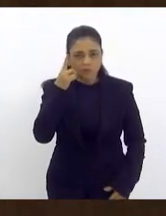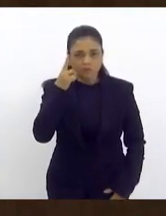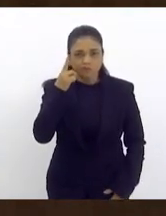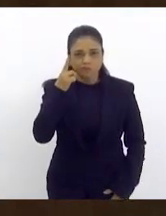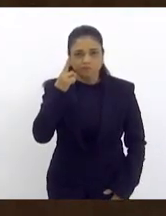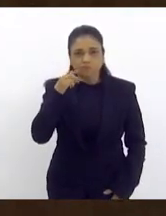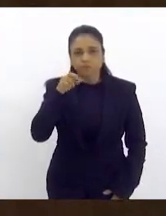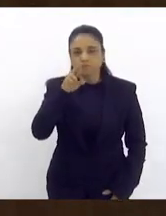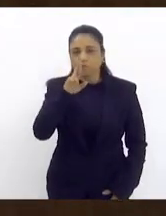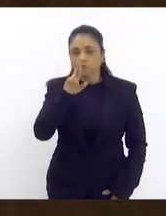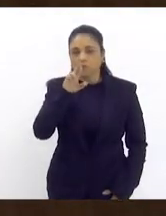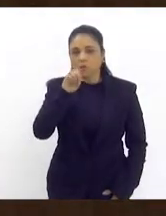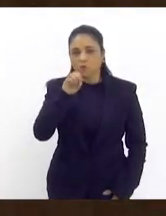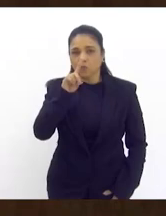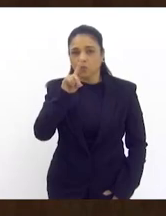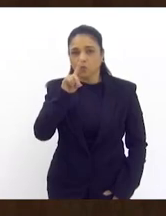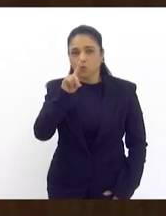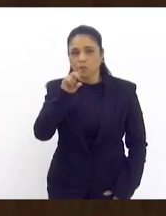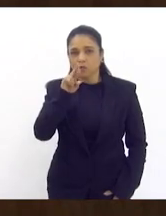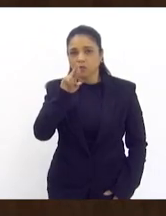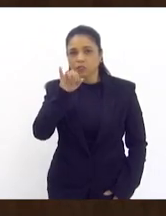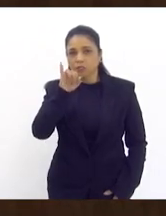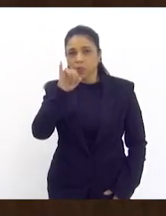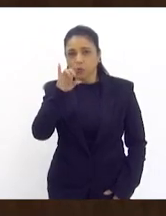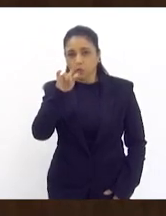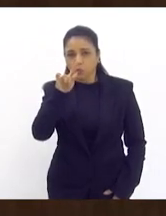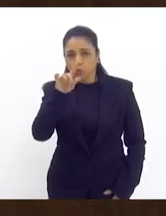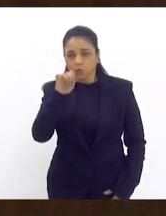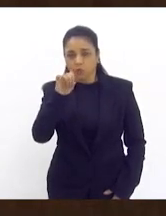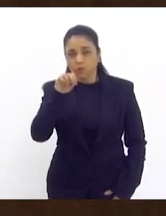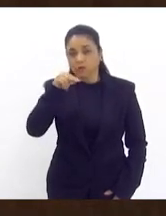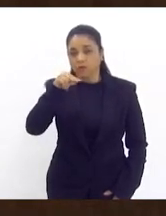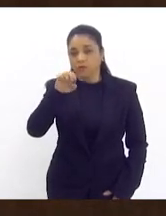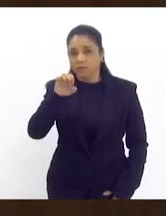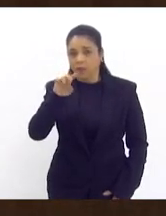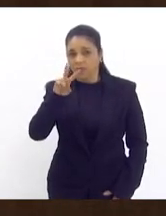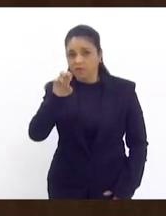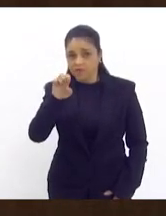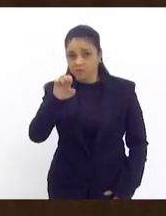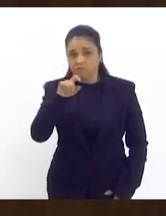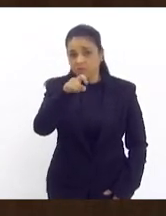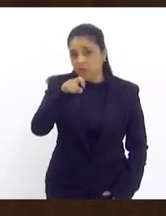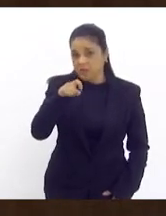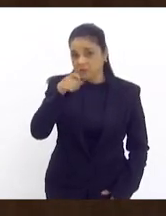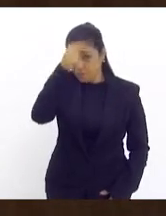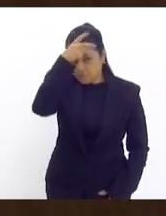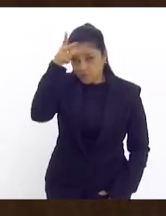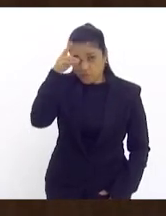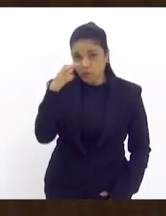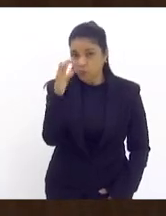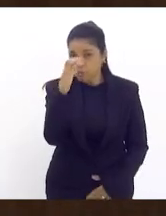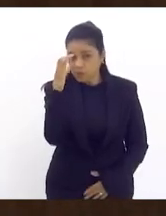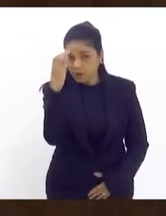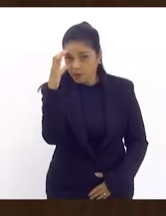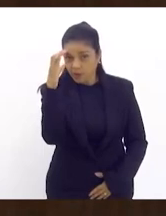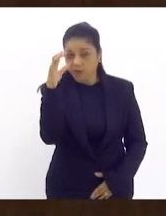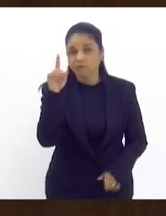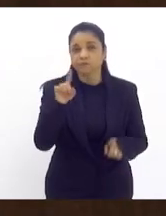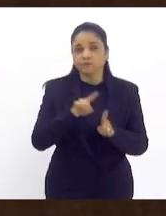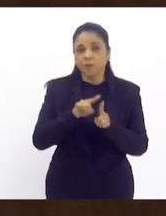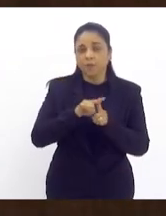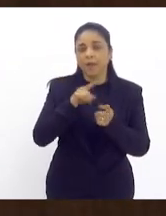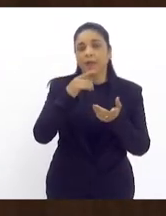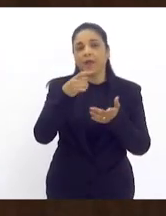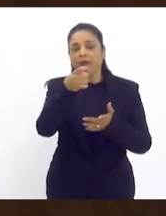Rodrigo ex-prefeito de Niterói e depois o ex-secretário e ex